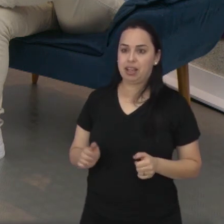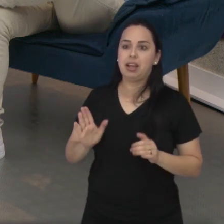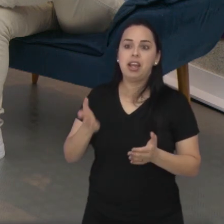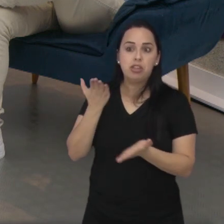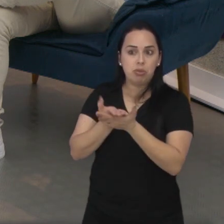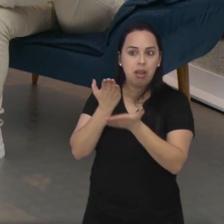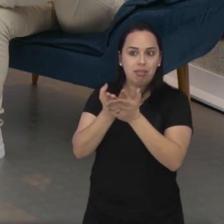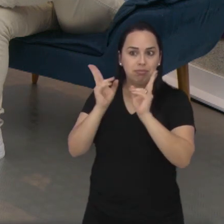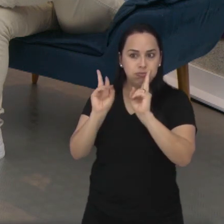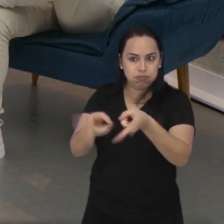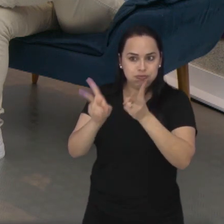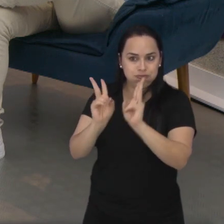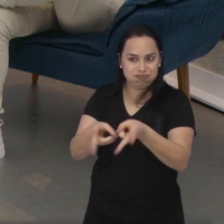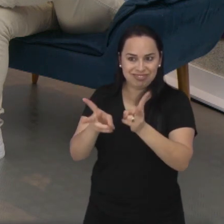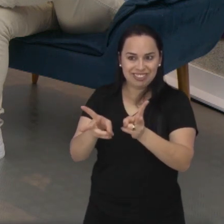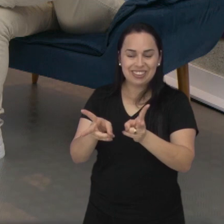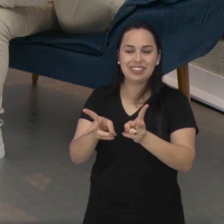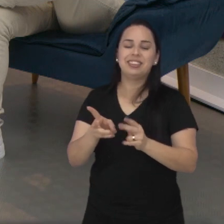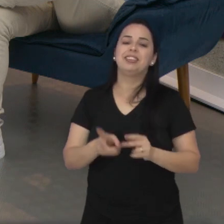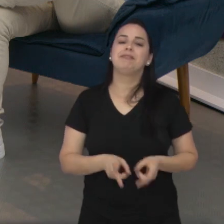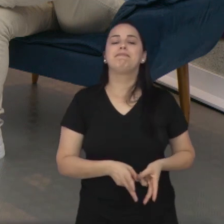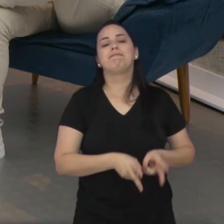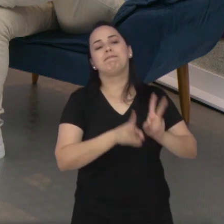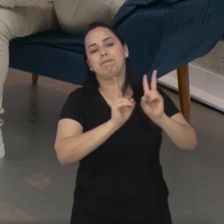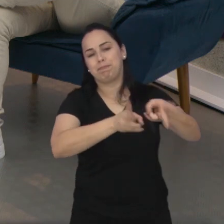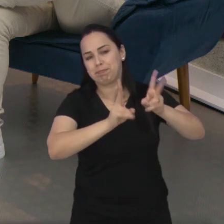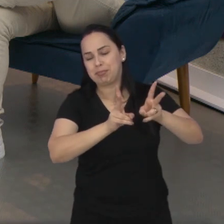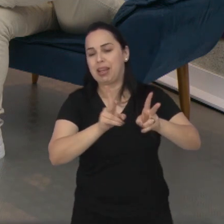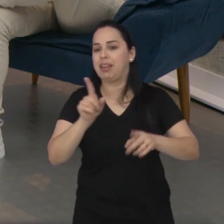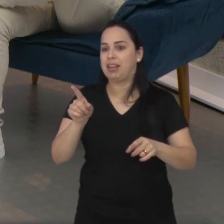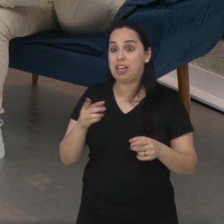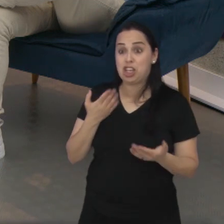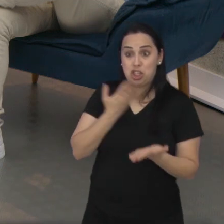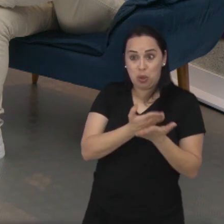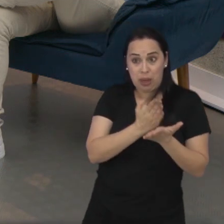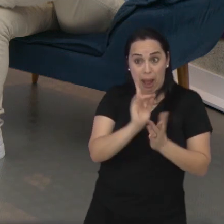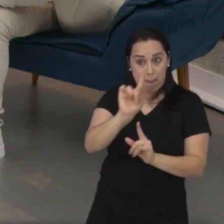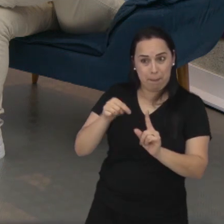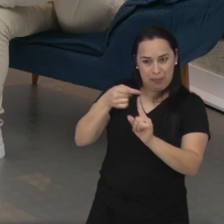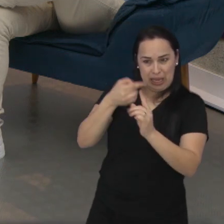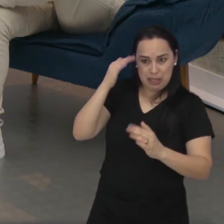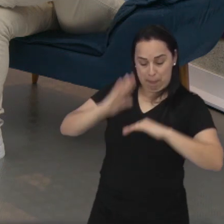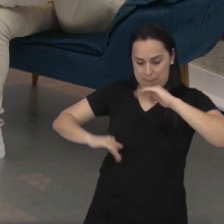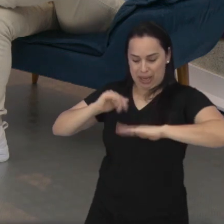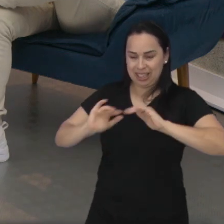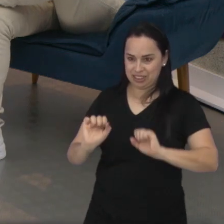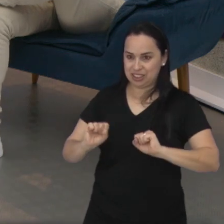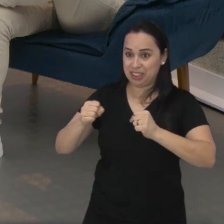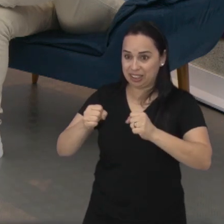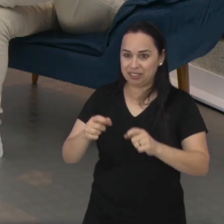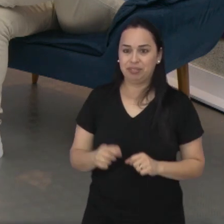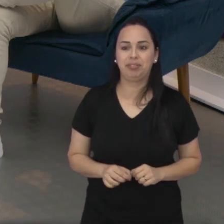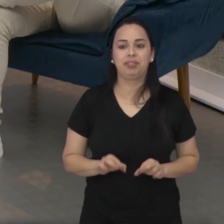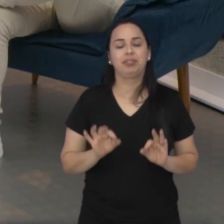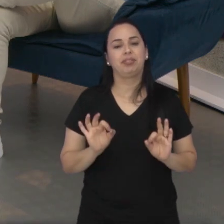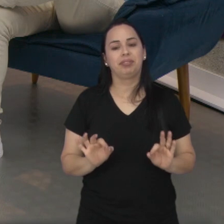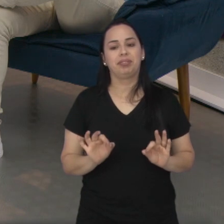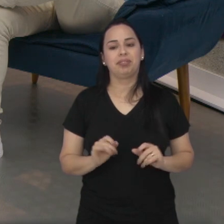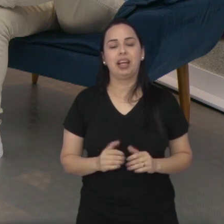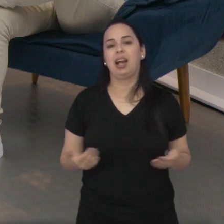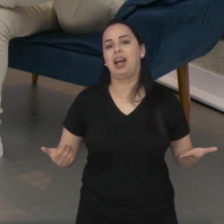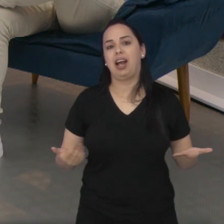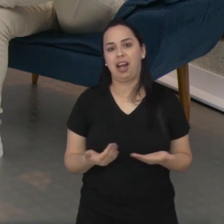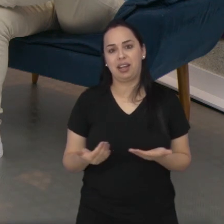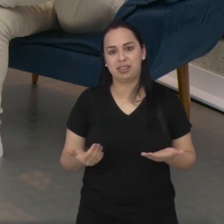abrir as possibilidades. Ou seja, nunca pare de estudar. Nunca pare de estudar, exatamente. De estudar e de praticar. De praticar também, com certeza.